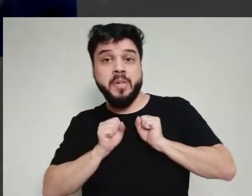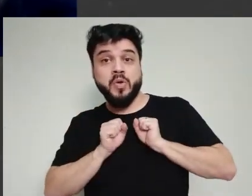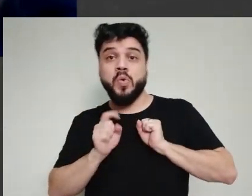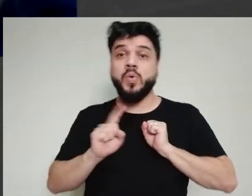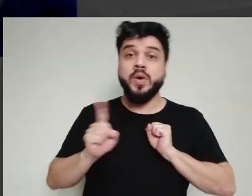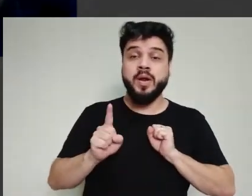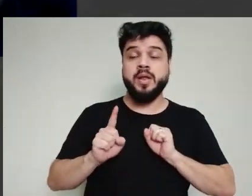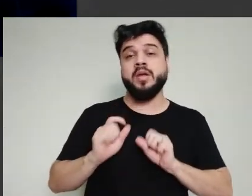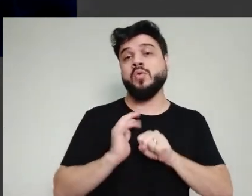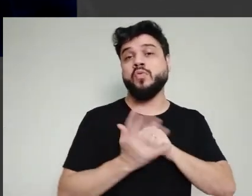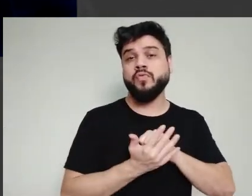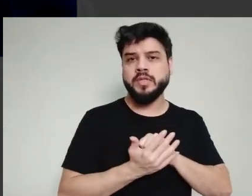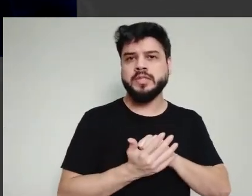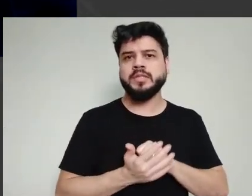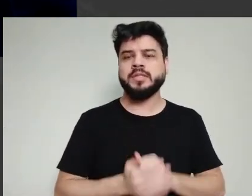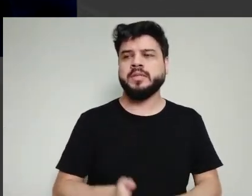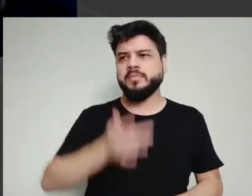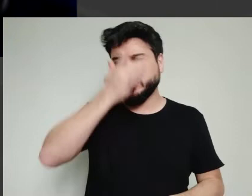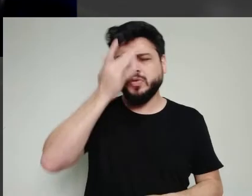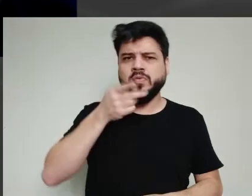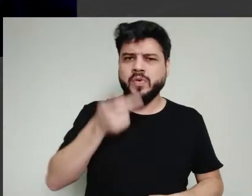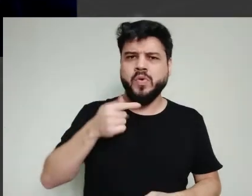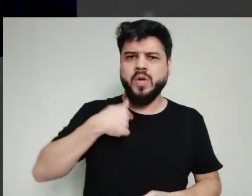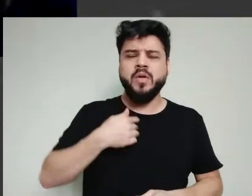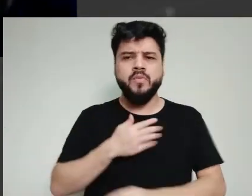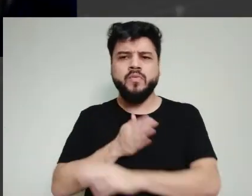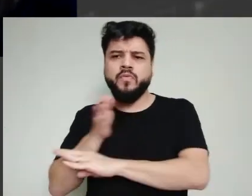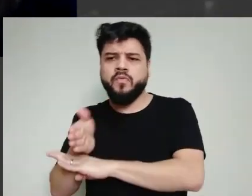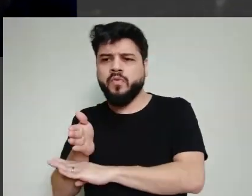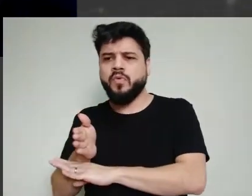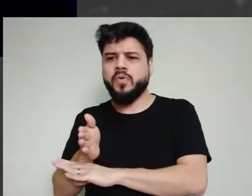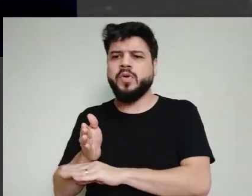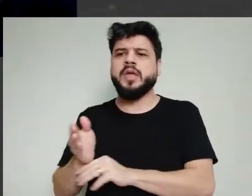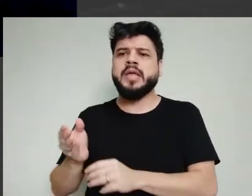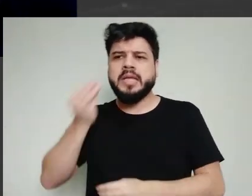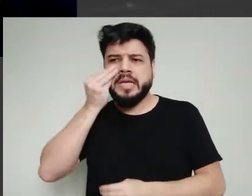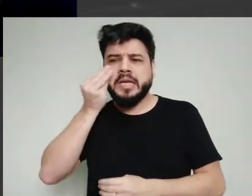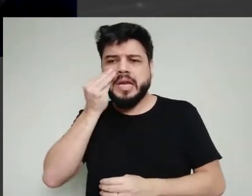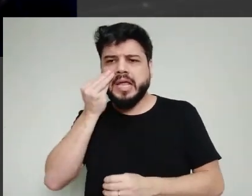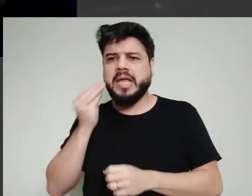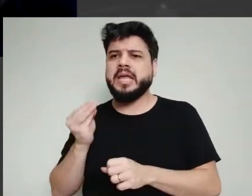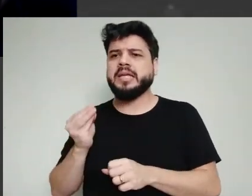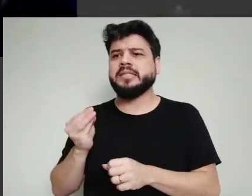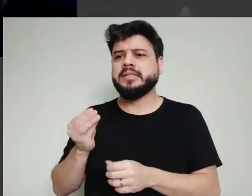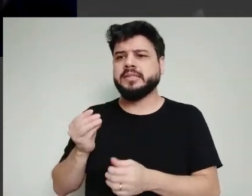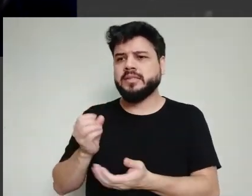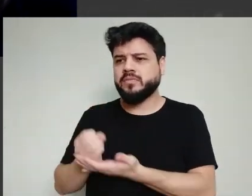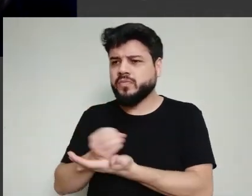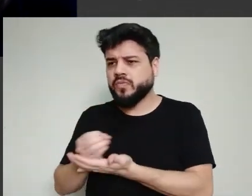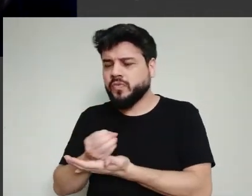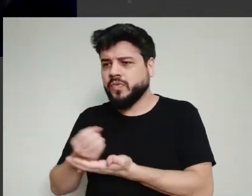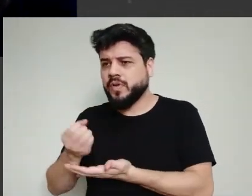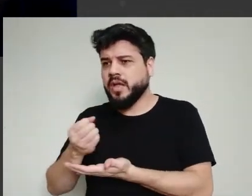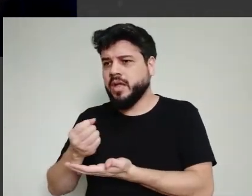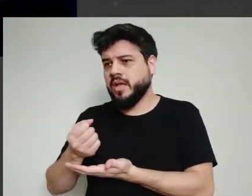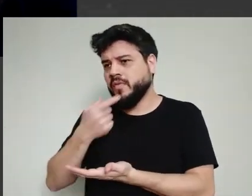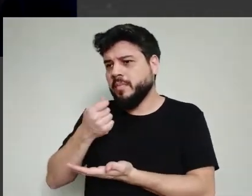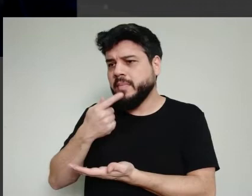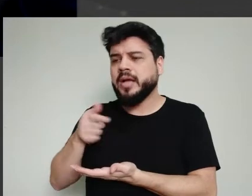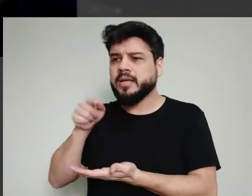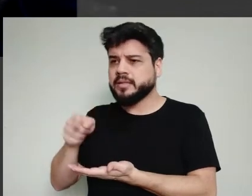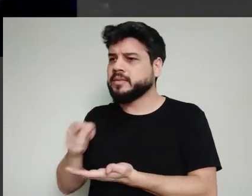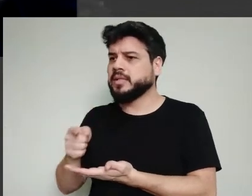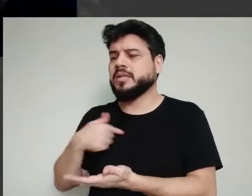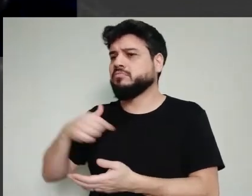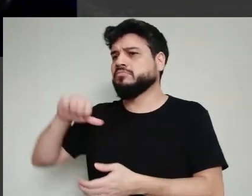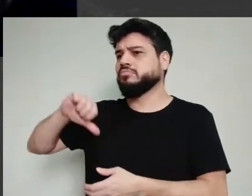Para a gente entender melhor como funcionam esses testes e qual deles que é mais confiável, para a gente compreender também a importância